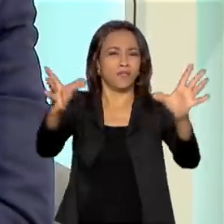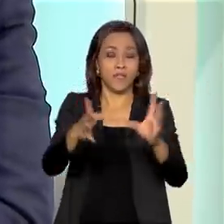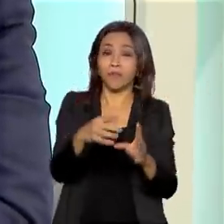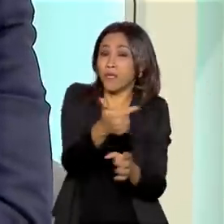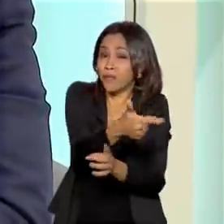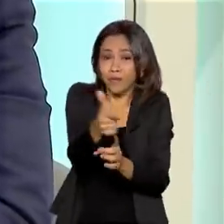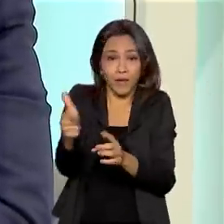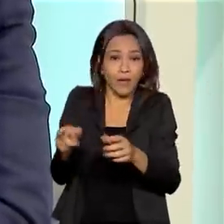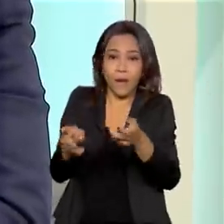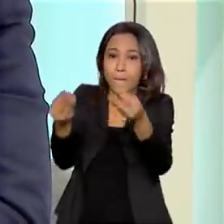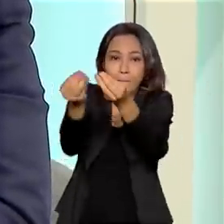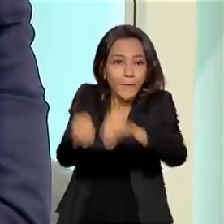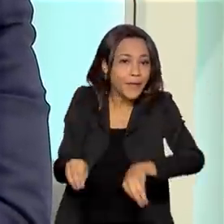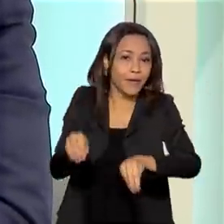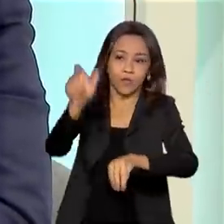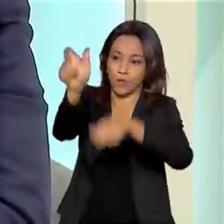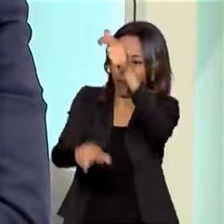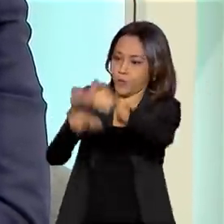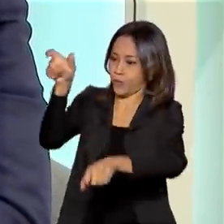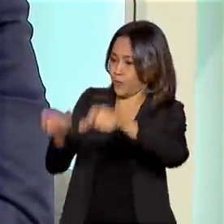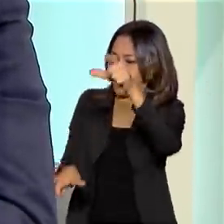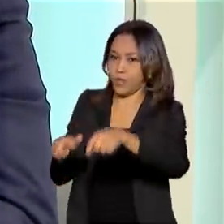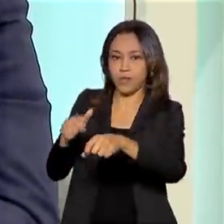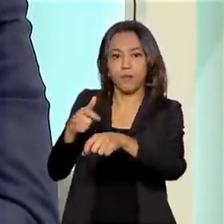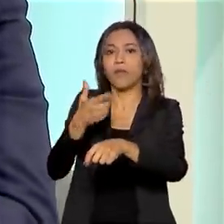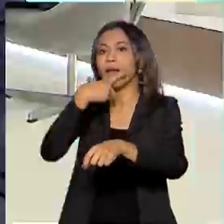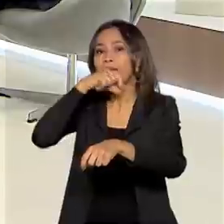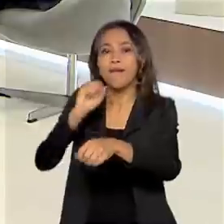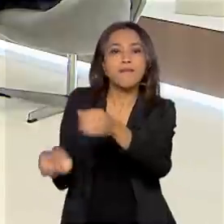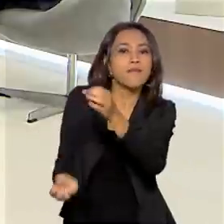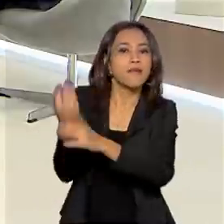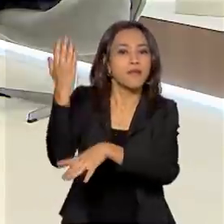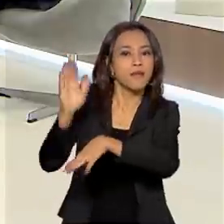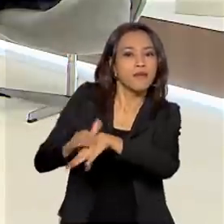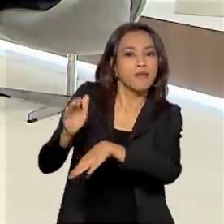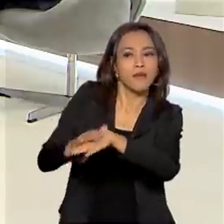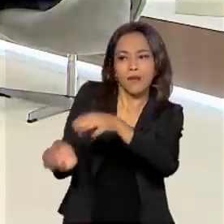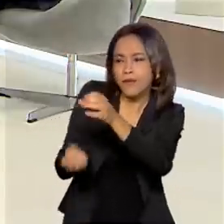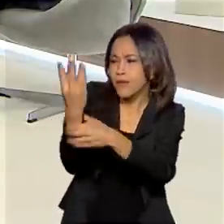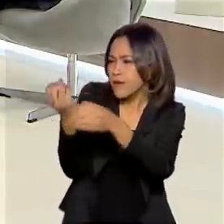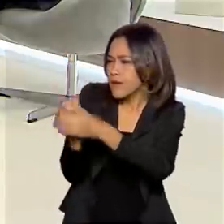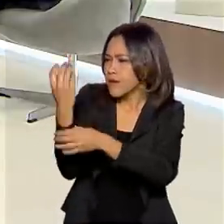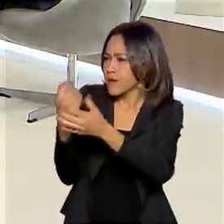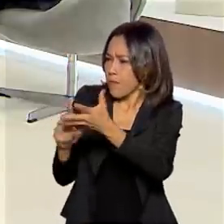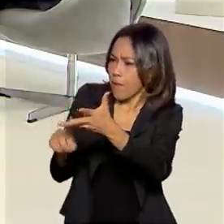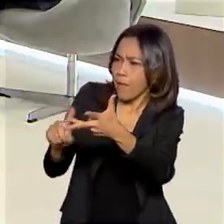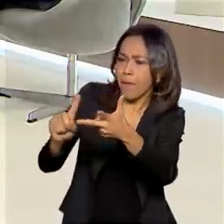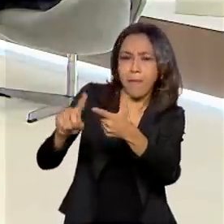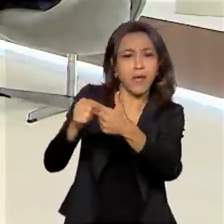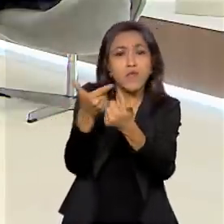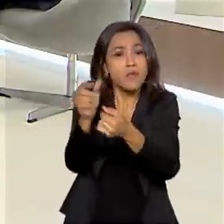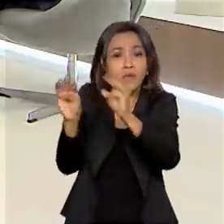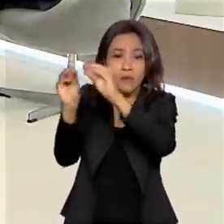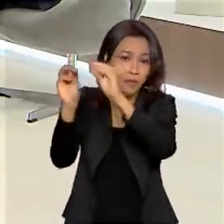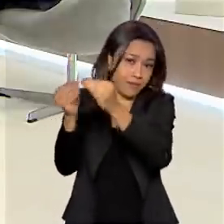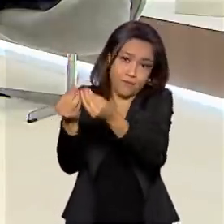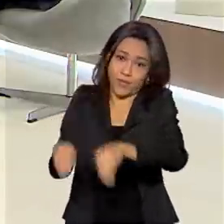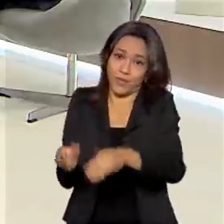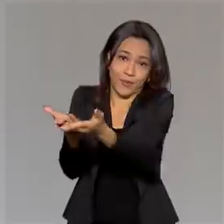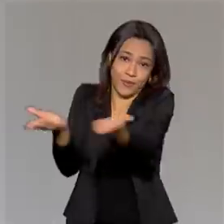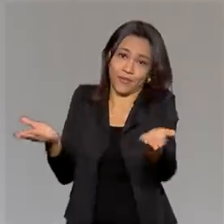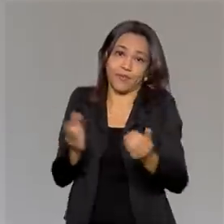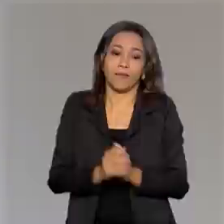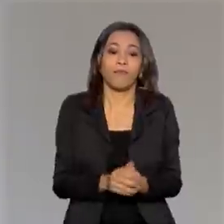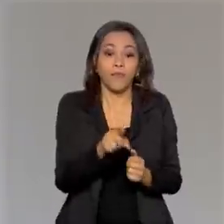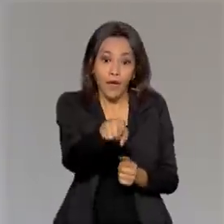a ferir os direitos autorais. Até porque o museu possa gerar esse conteúdo com facilidade e com velocidade. está pedindo isso num